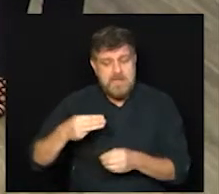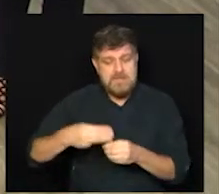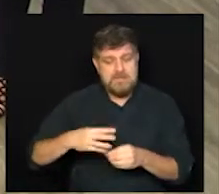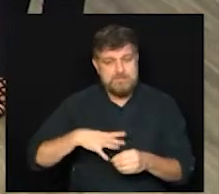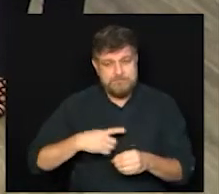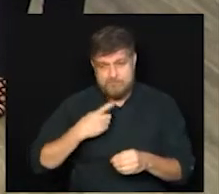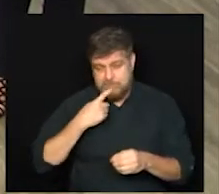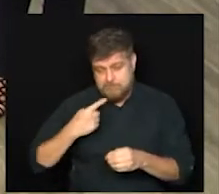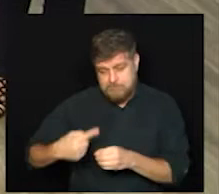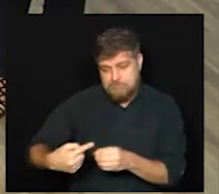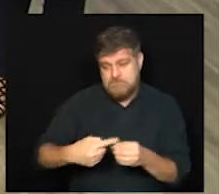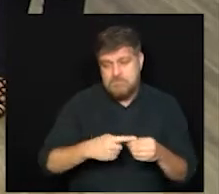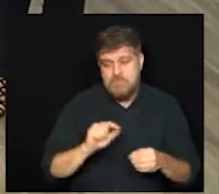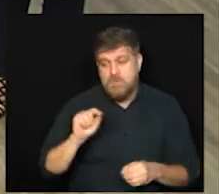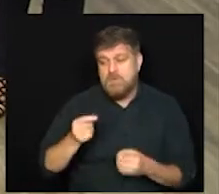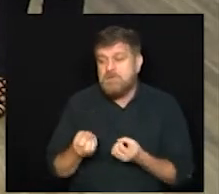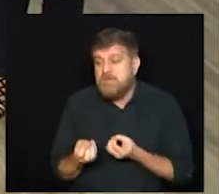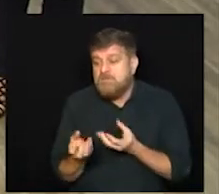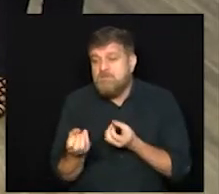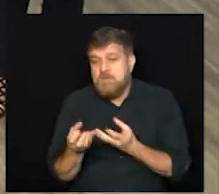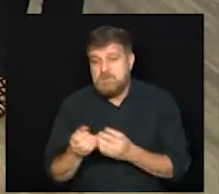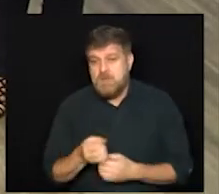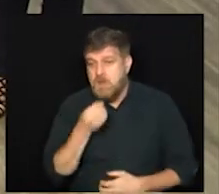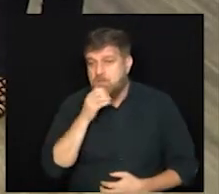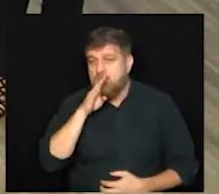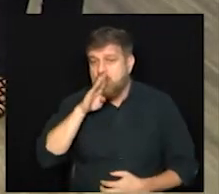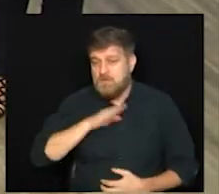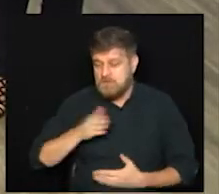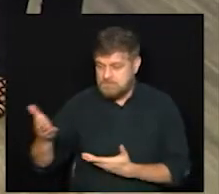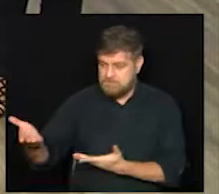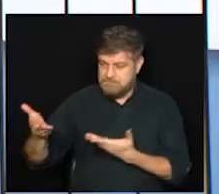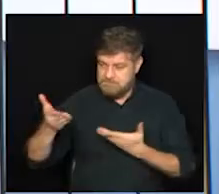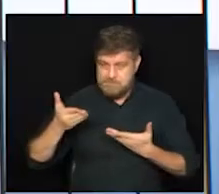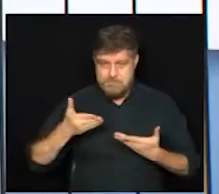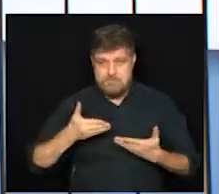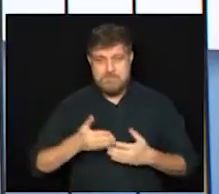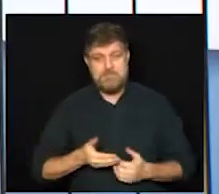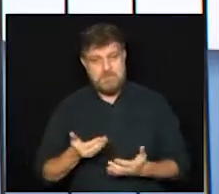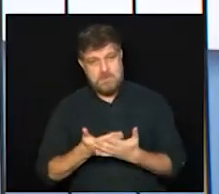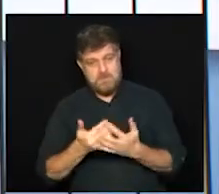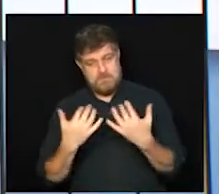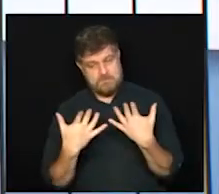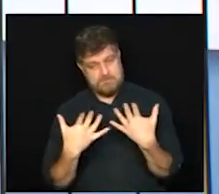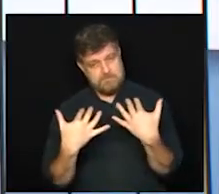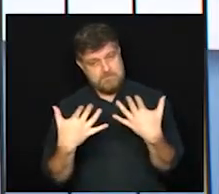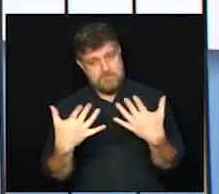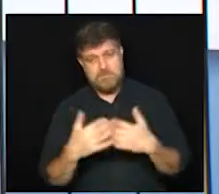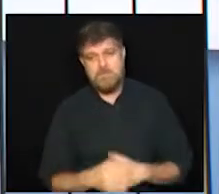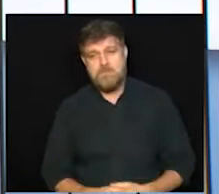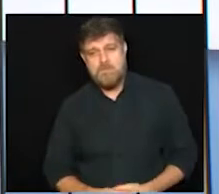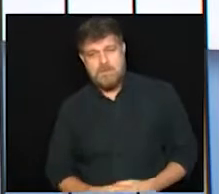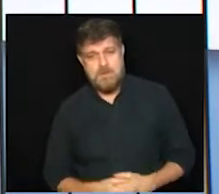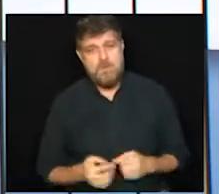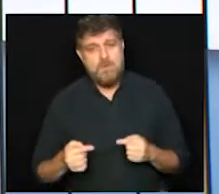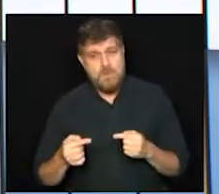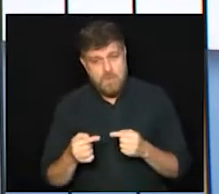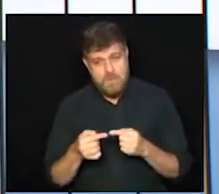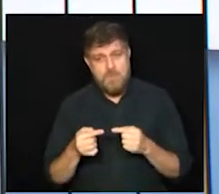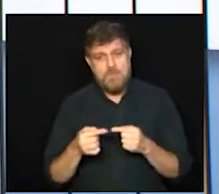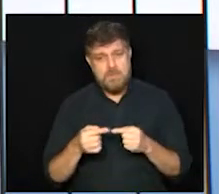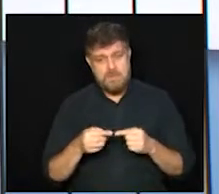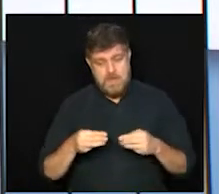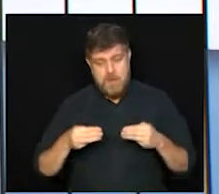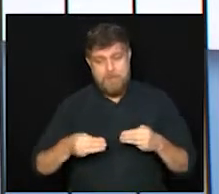Campinas. Mina Abreu, seja bem-vinda e boa tarde. Boa tarde, Gabriel. Boa tarde a você de casa e de acordo com o